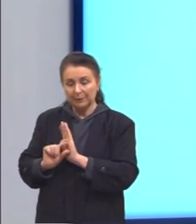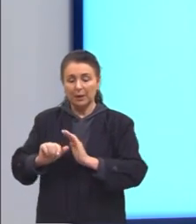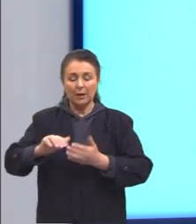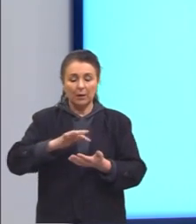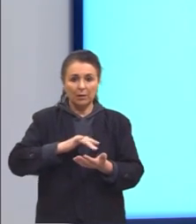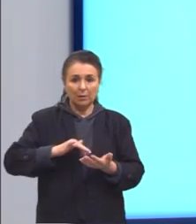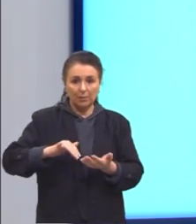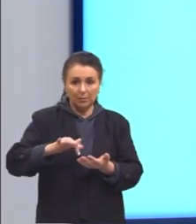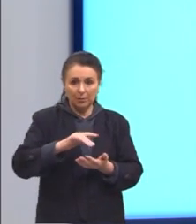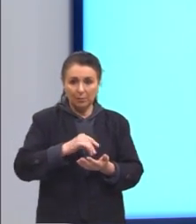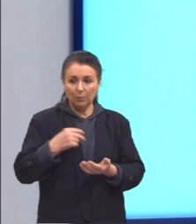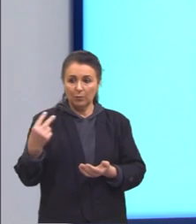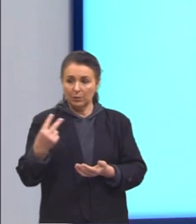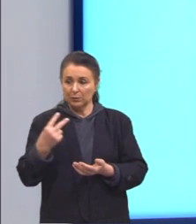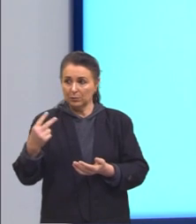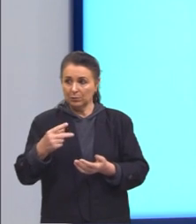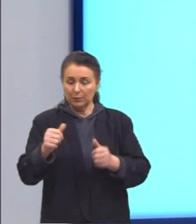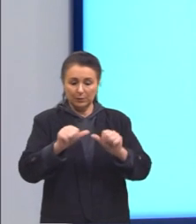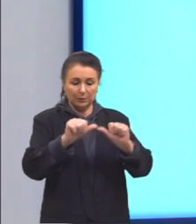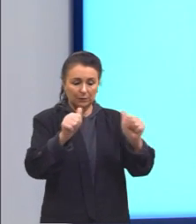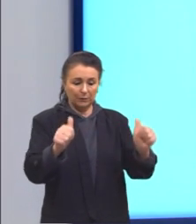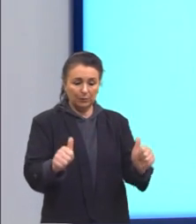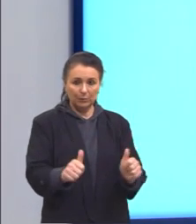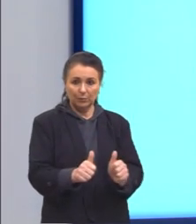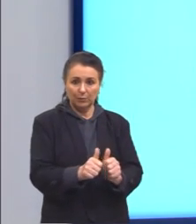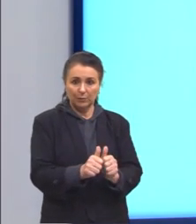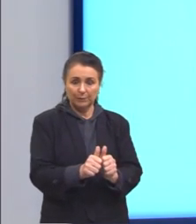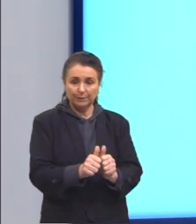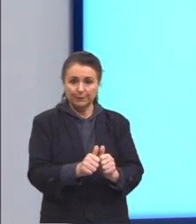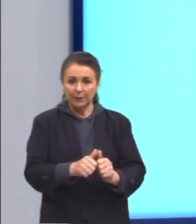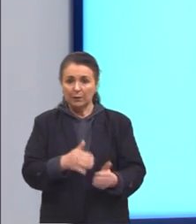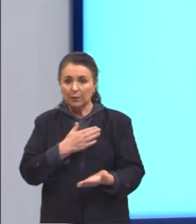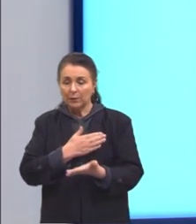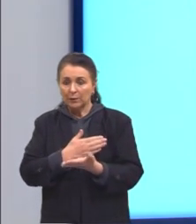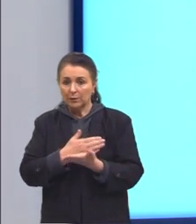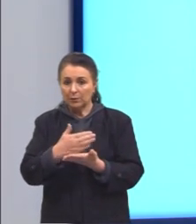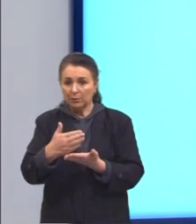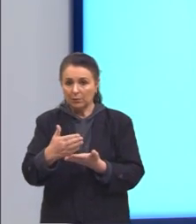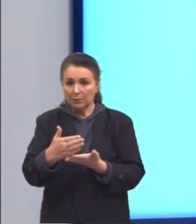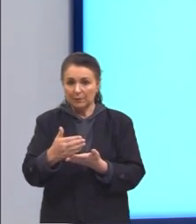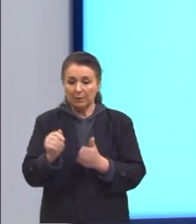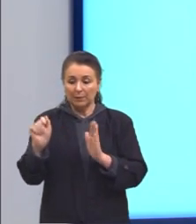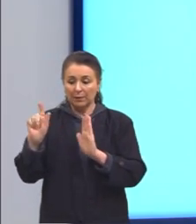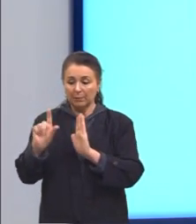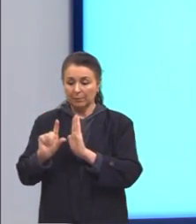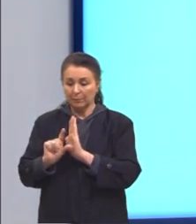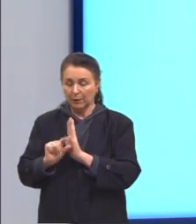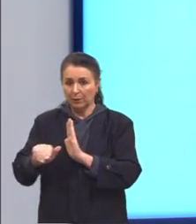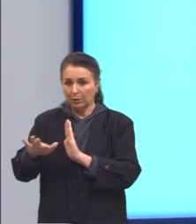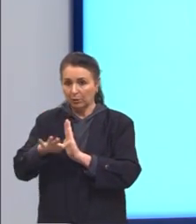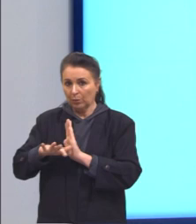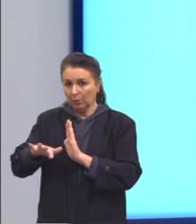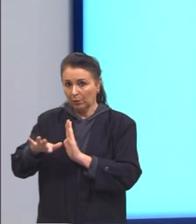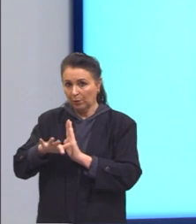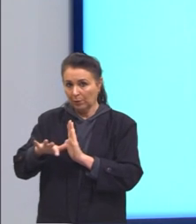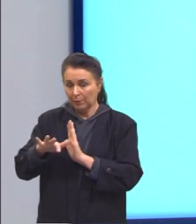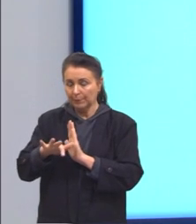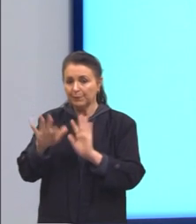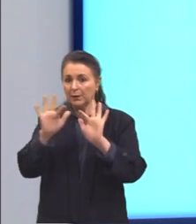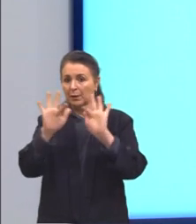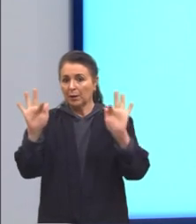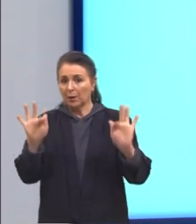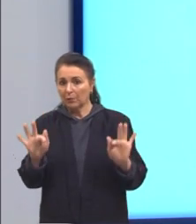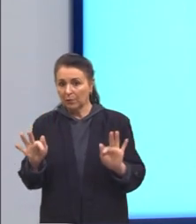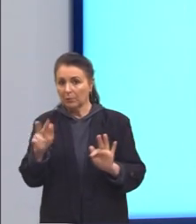a área dessas duas figuras. Vamos começar aqui pela área menor. A fórmula, nós já vimos